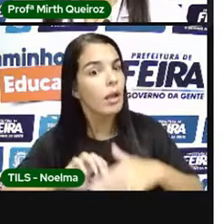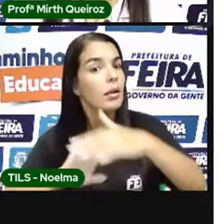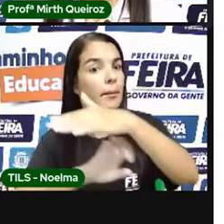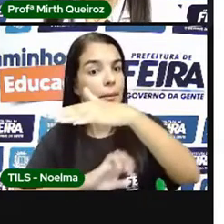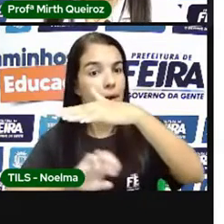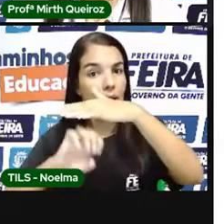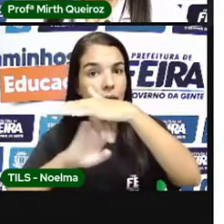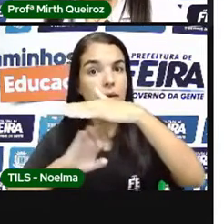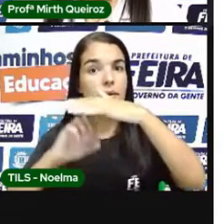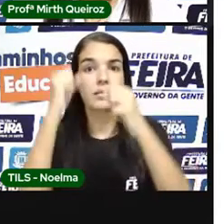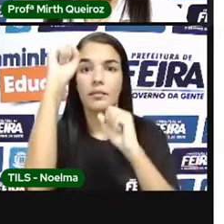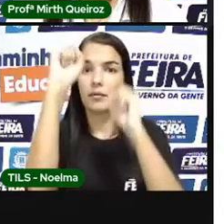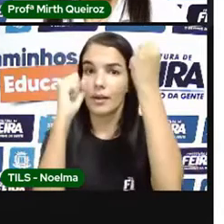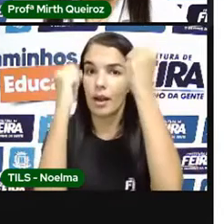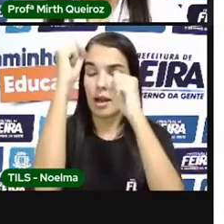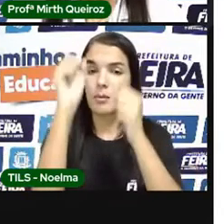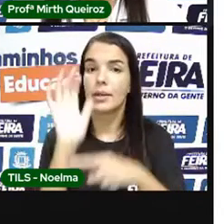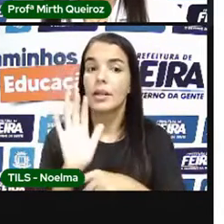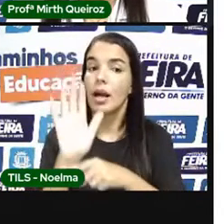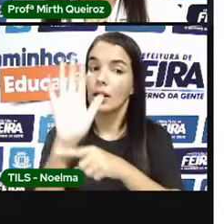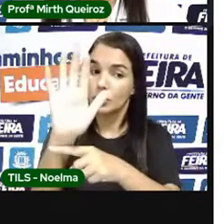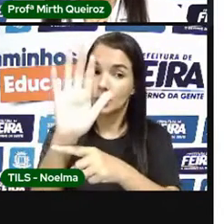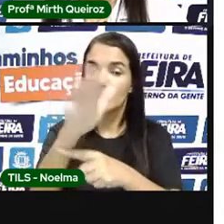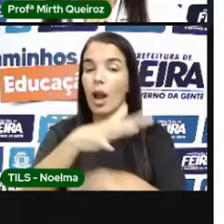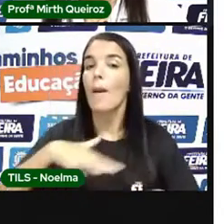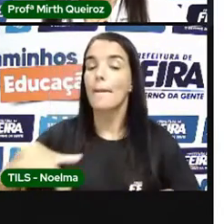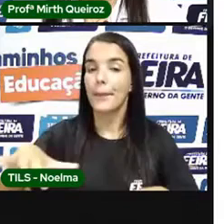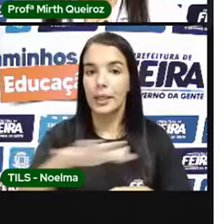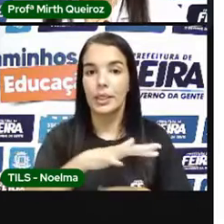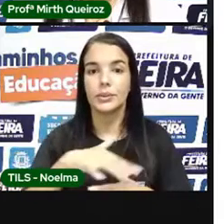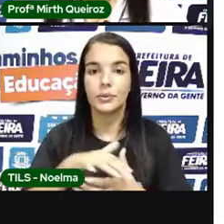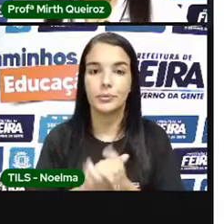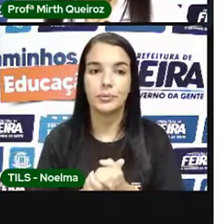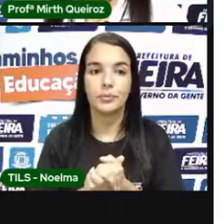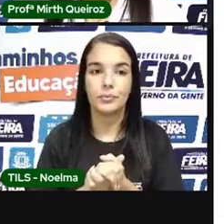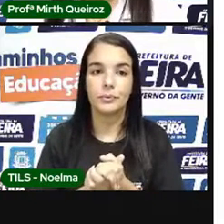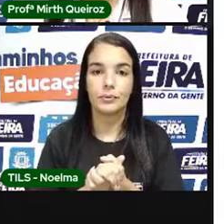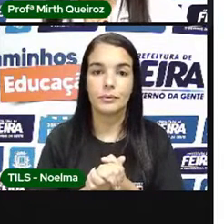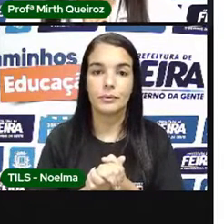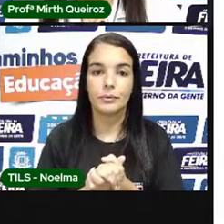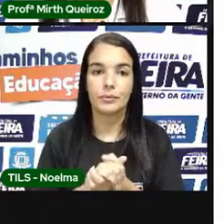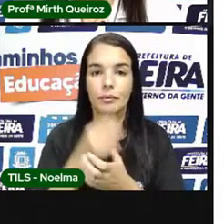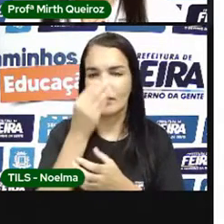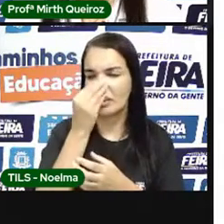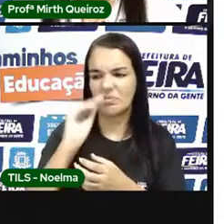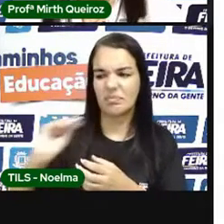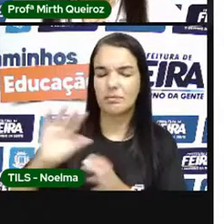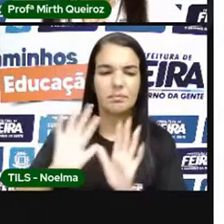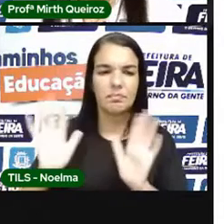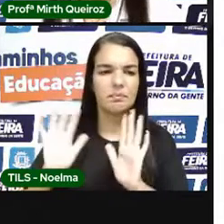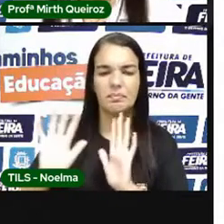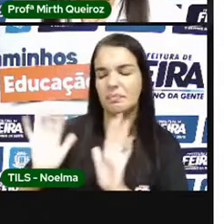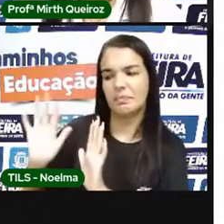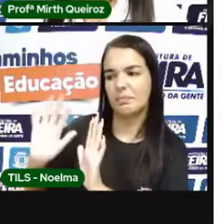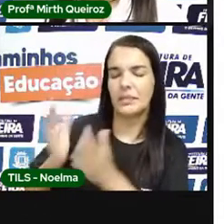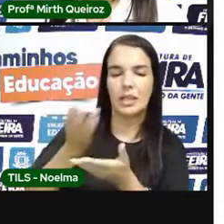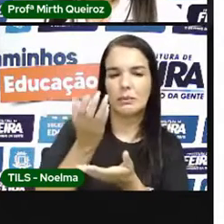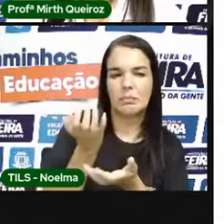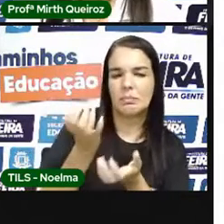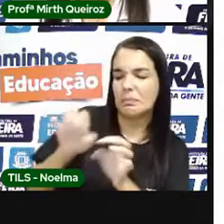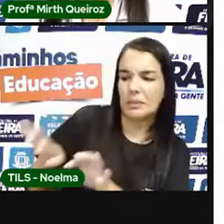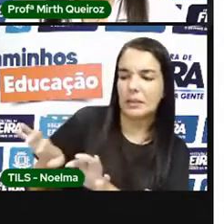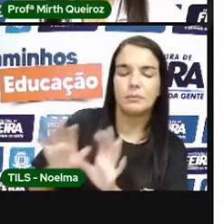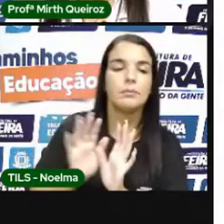Que venha Beneficiar A nossa mãe natureza E recusar Aquilo que faz mal Que prejudica